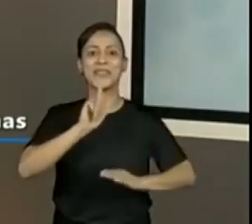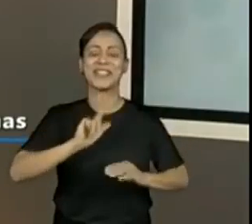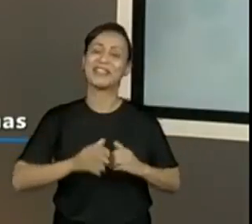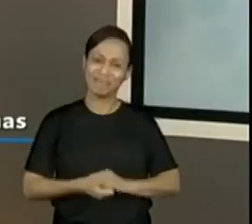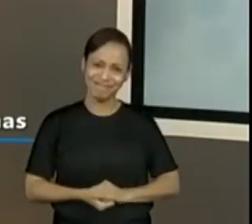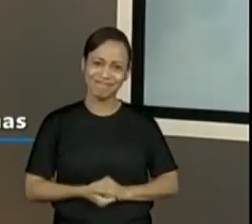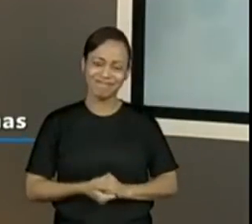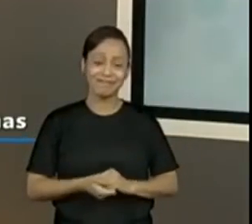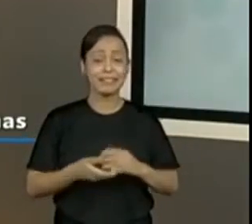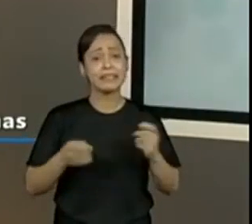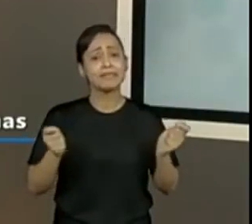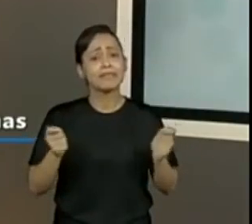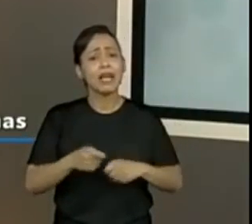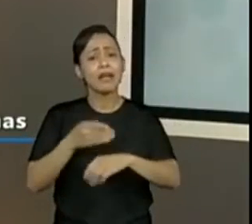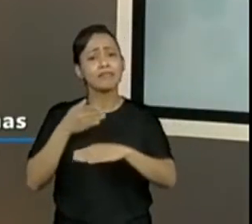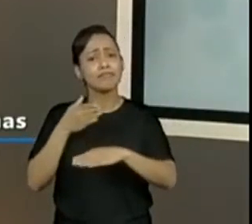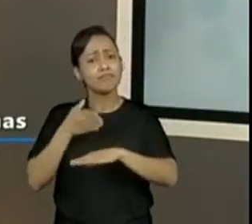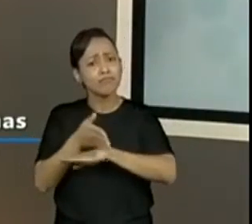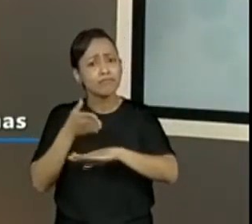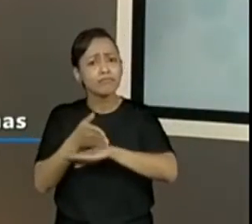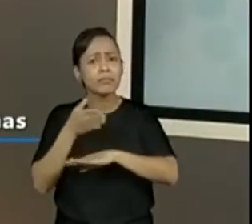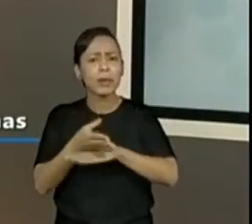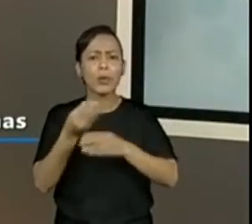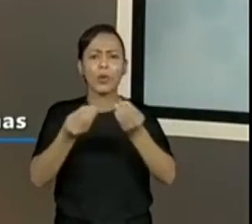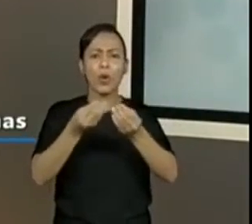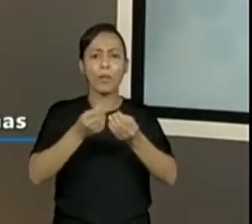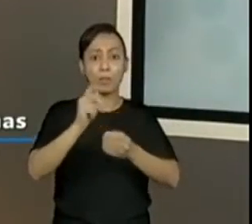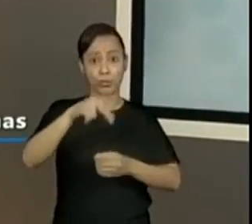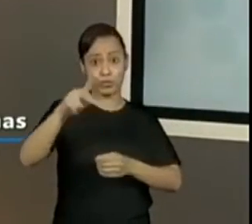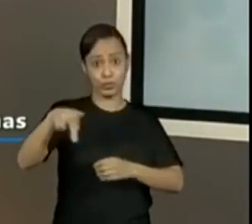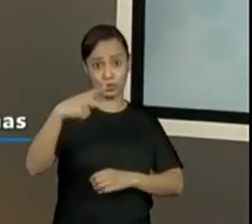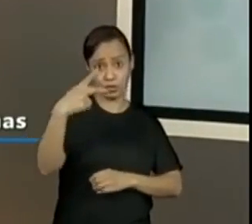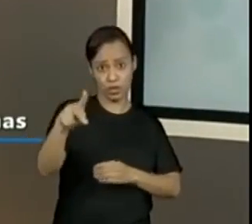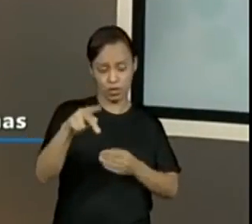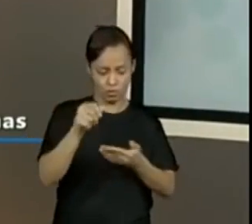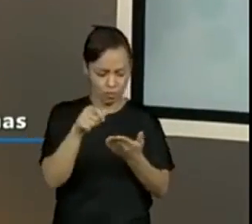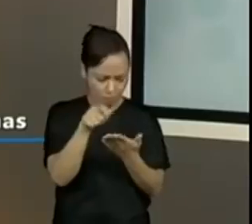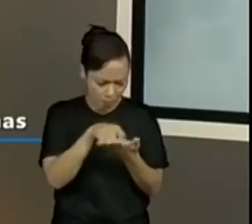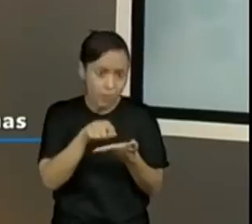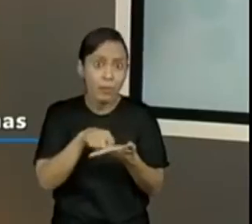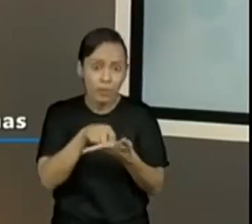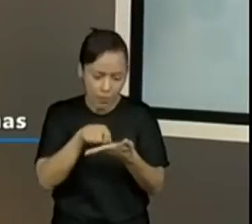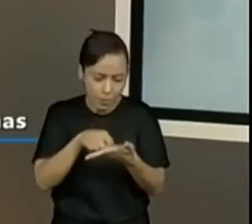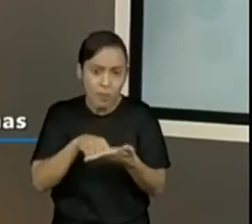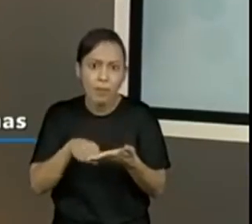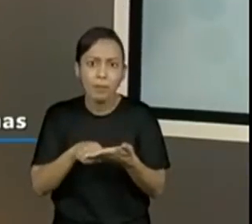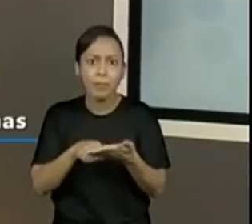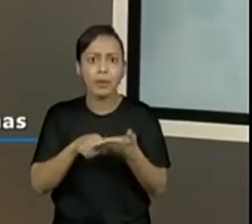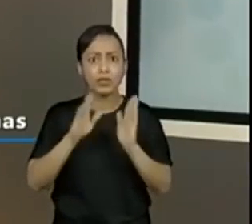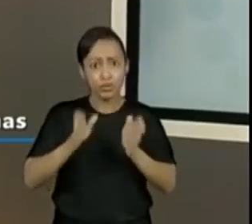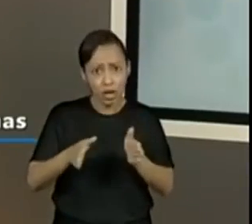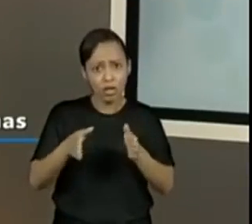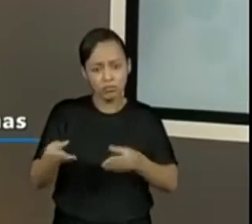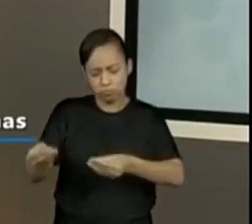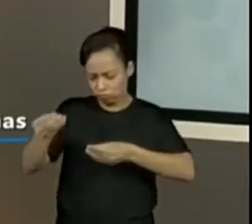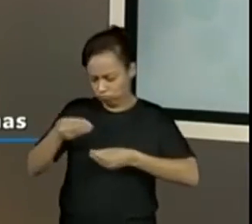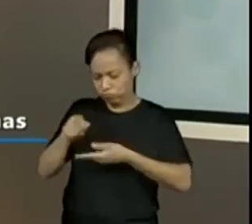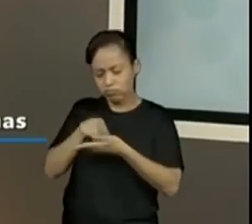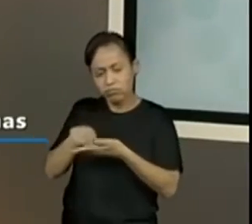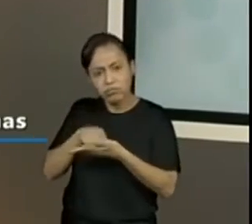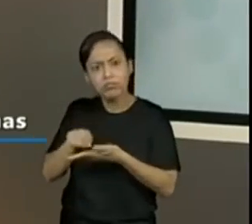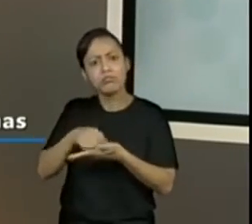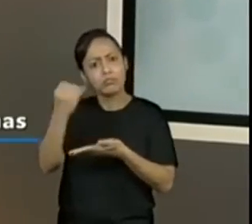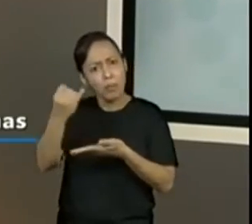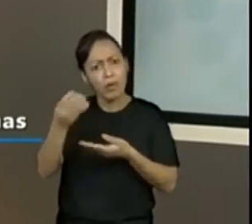colabora, participa, faça atividade com o seu professor. Se estiver na sala, interaja. O professor vai trazer para nós. Por quê?